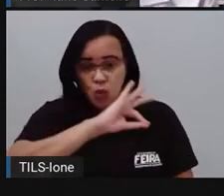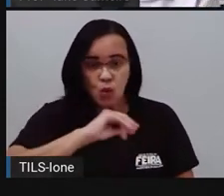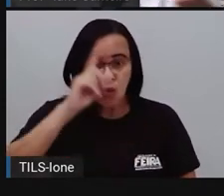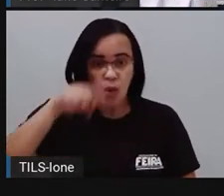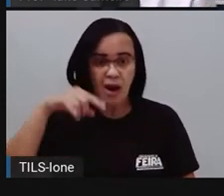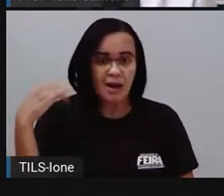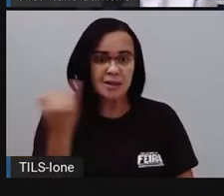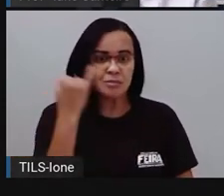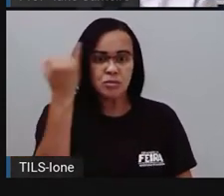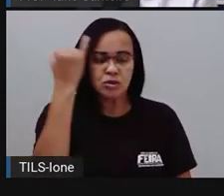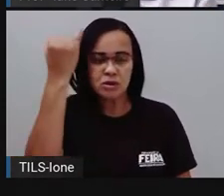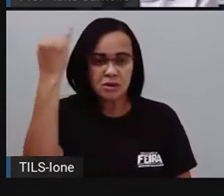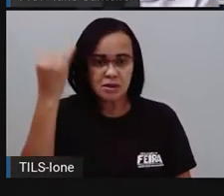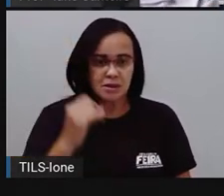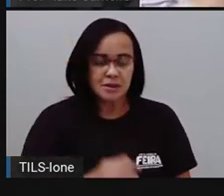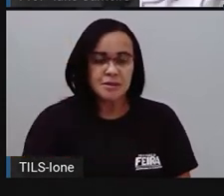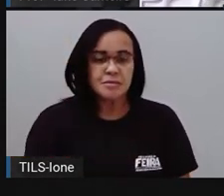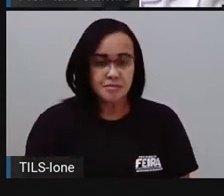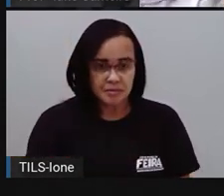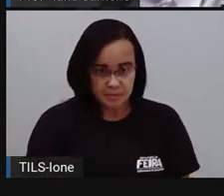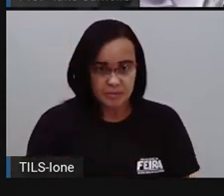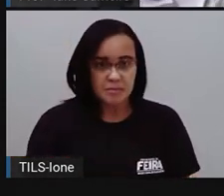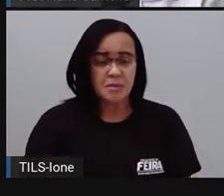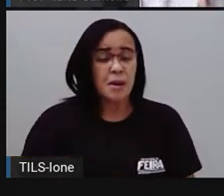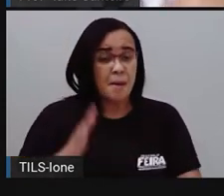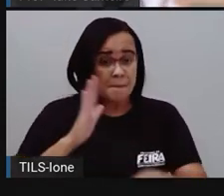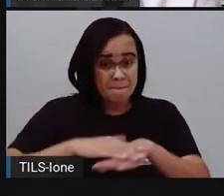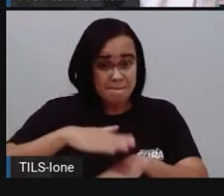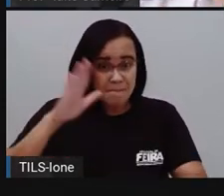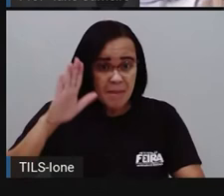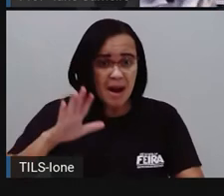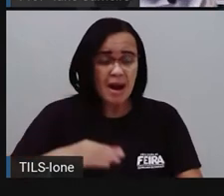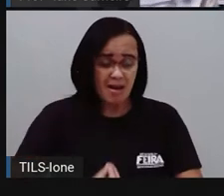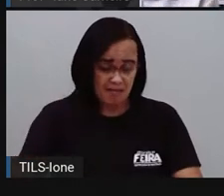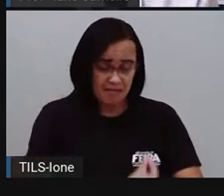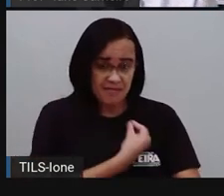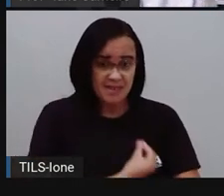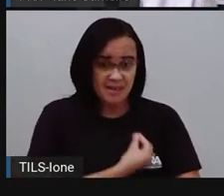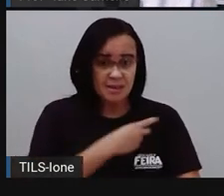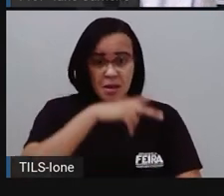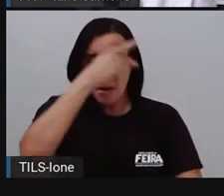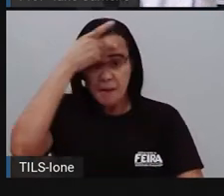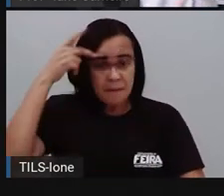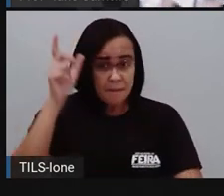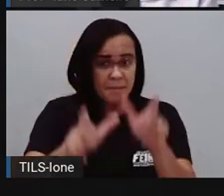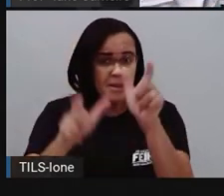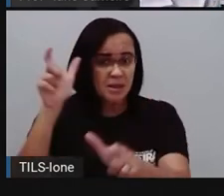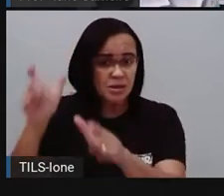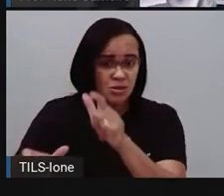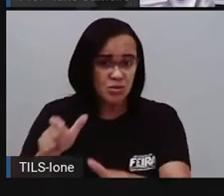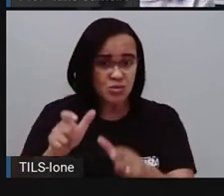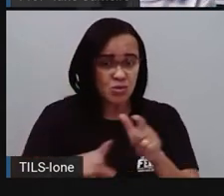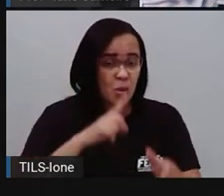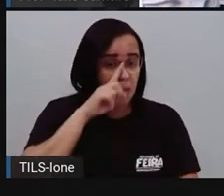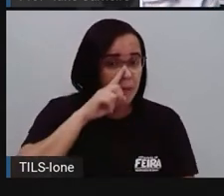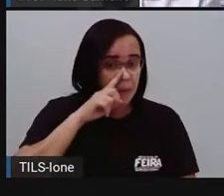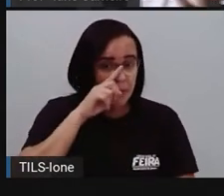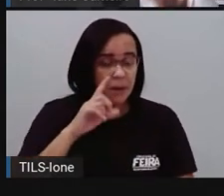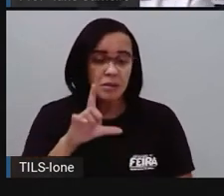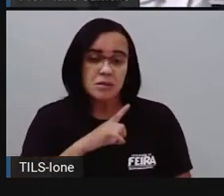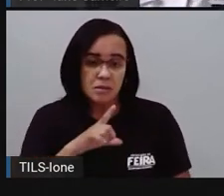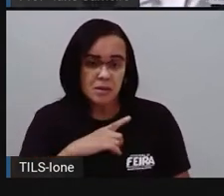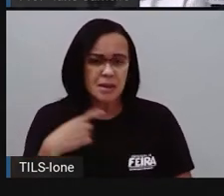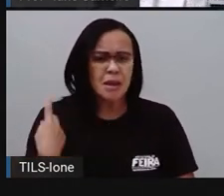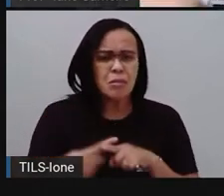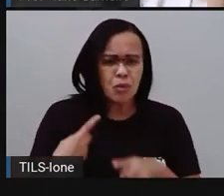em perigo são as vidas de pessoas que são violentadas, né? São perseguidas, são alvos de preconceito, que são pessoas